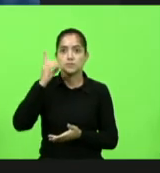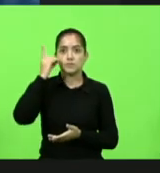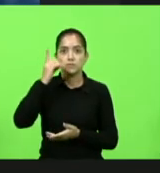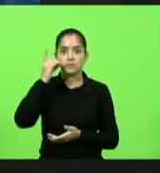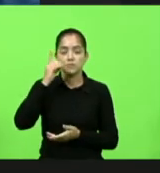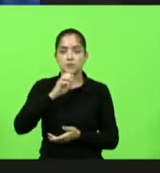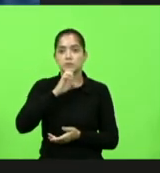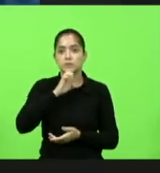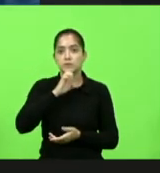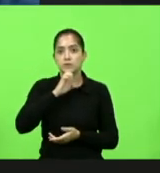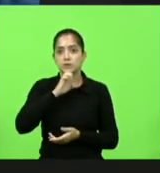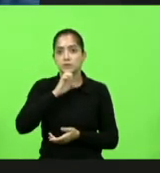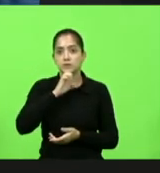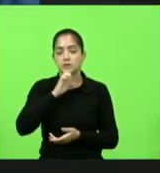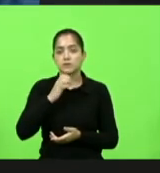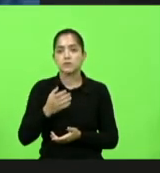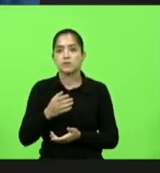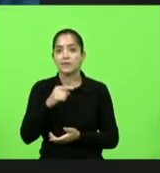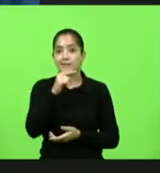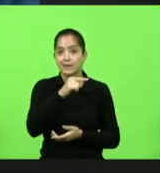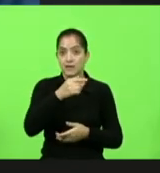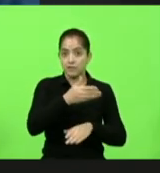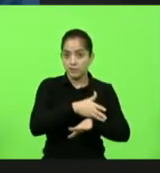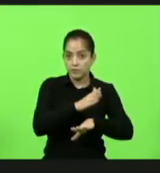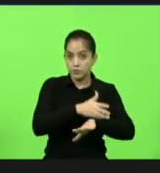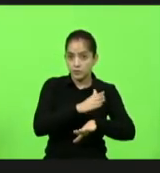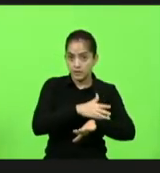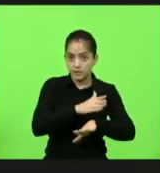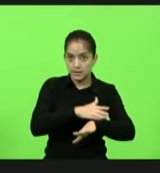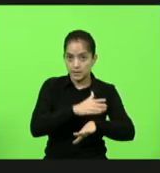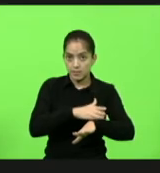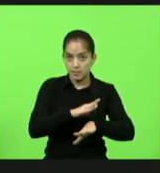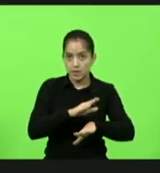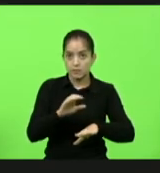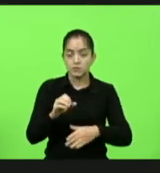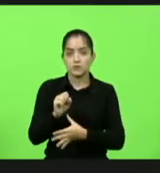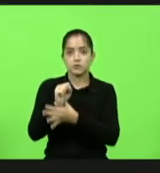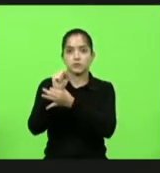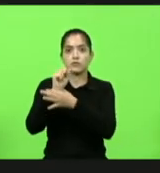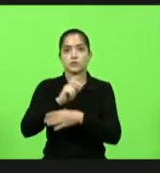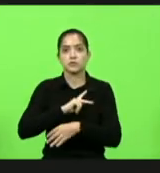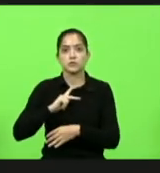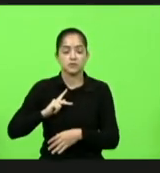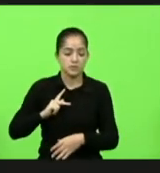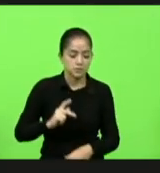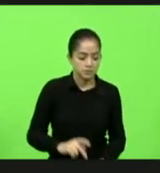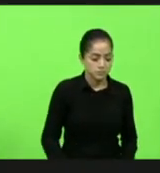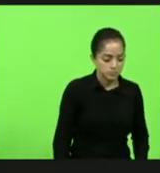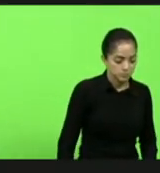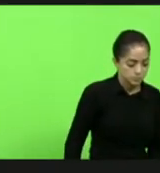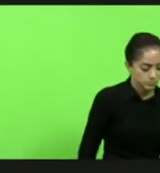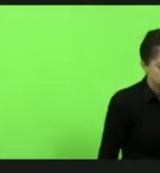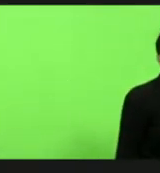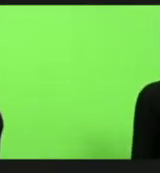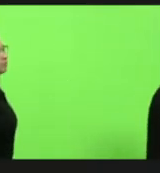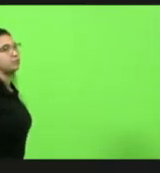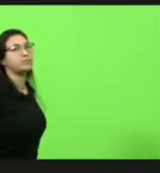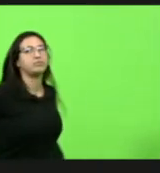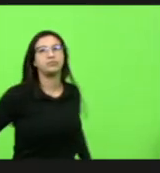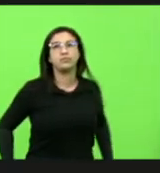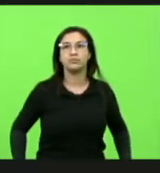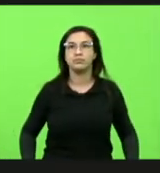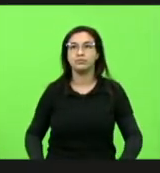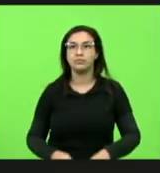observação, lá é feito treinamento das nossas forças de segurança. O público privado funciona muito bem, então, parabenizar eles,